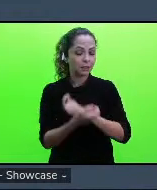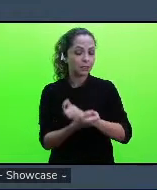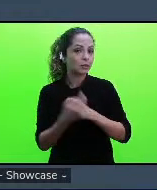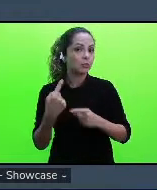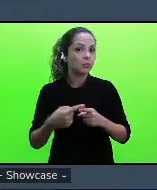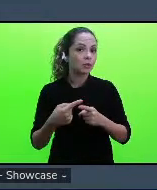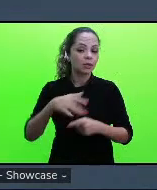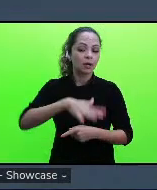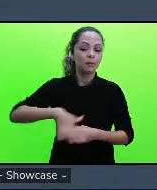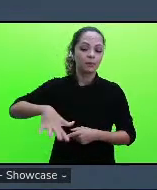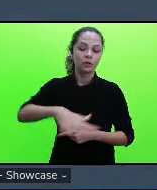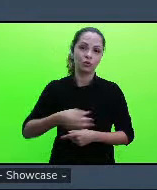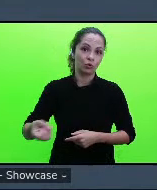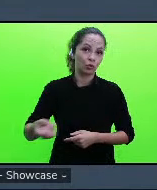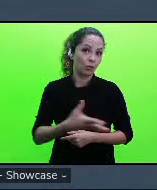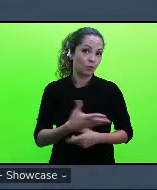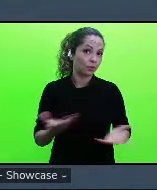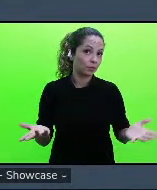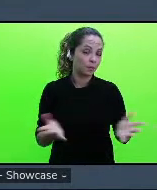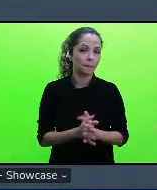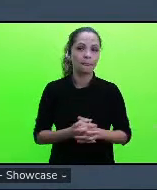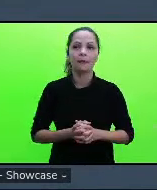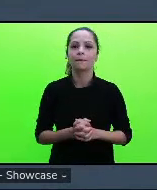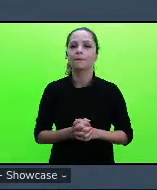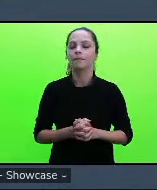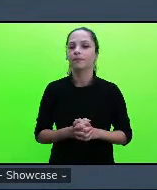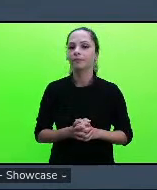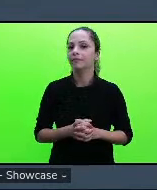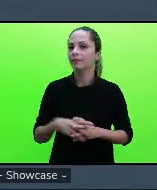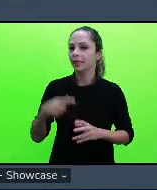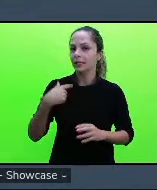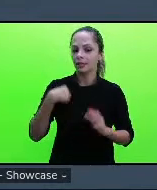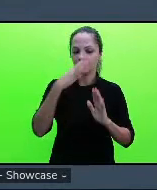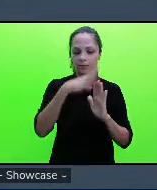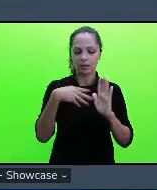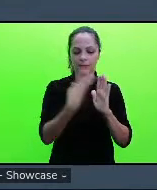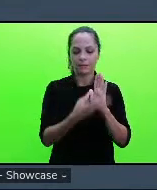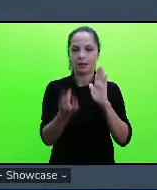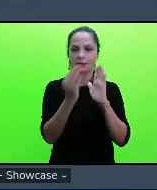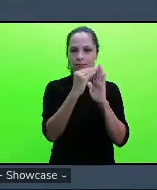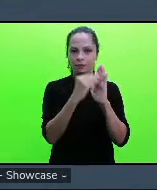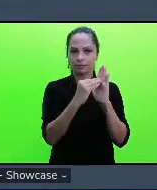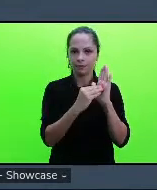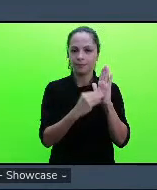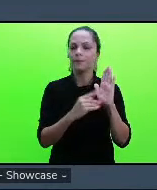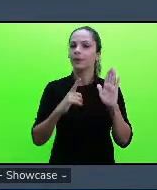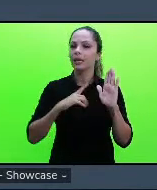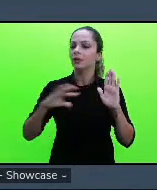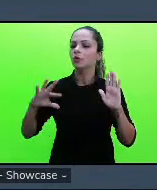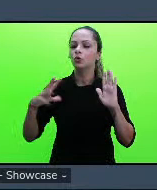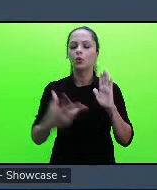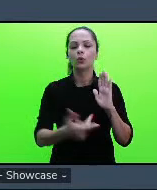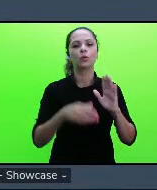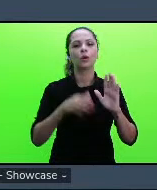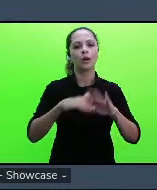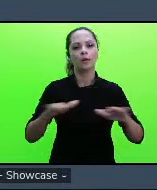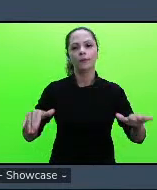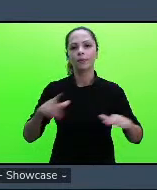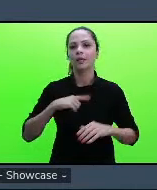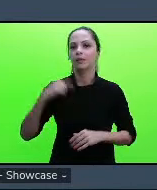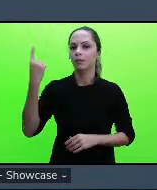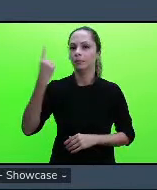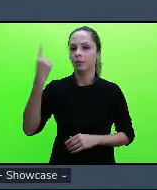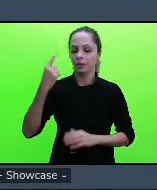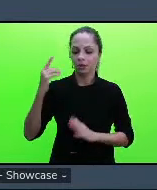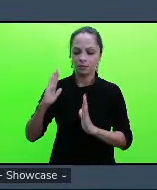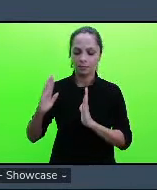é na tabela que eu que apresentei é tava todos os alunos tinha do primeiro período e como